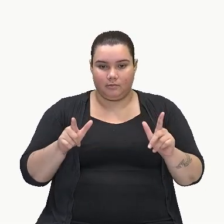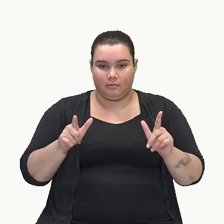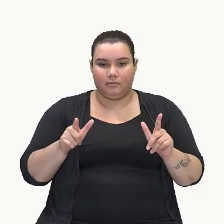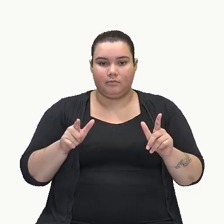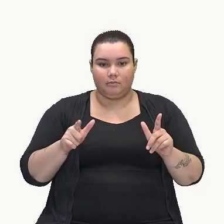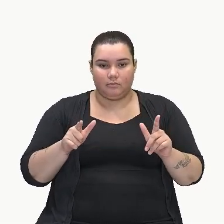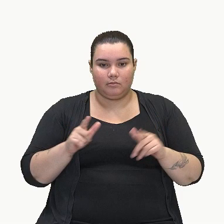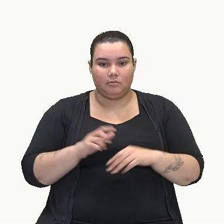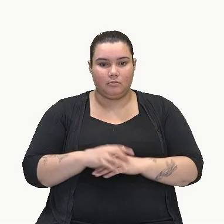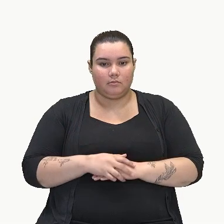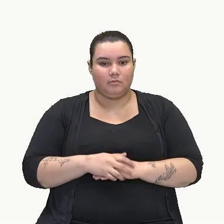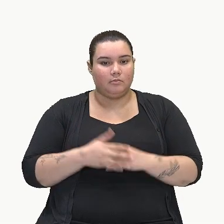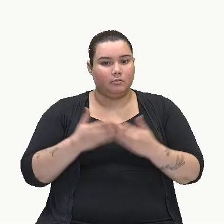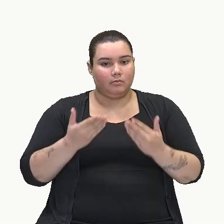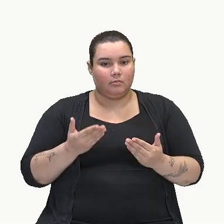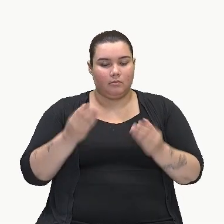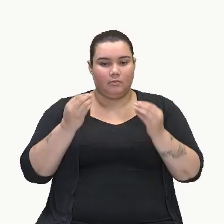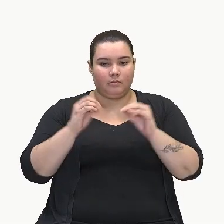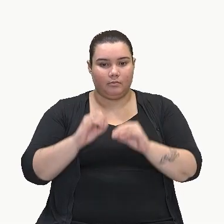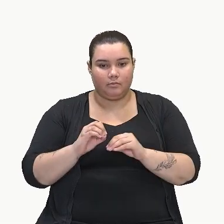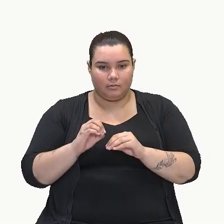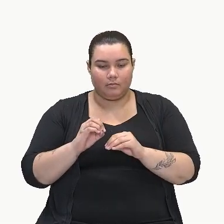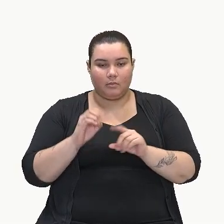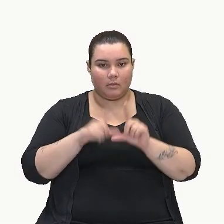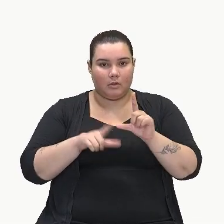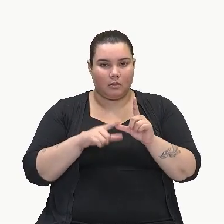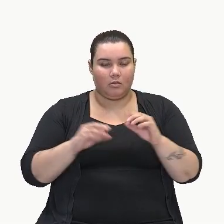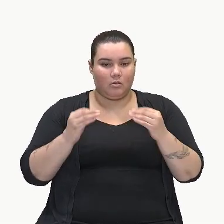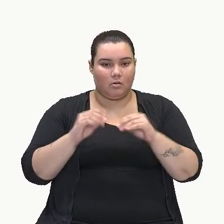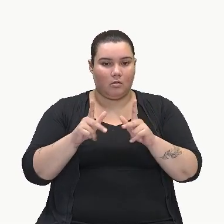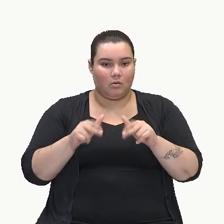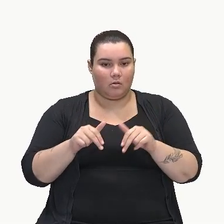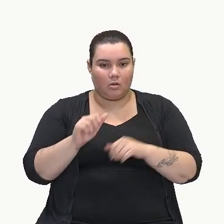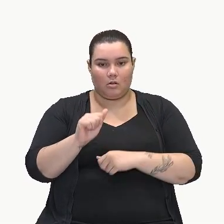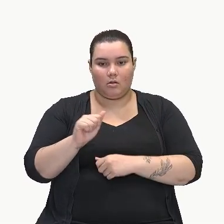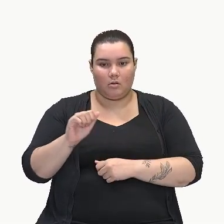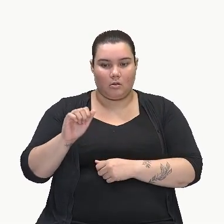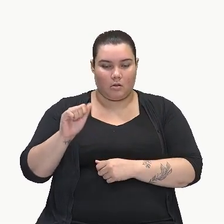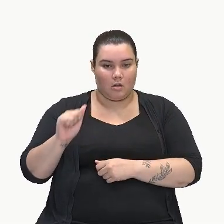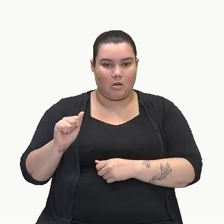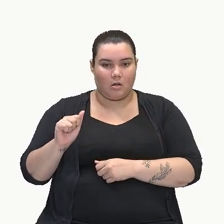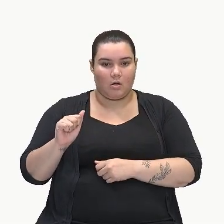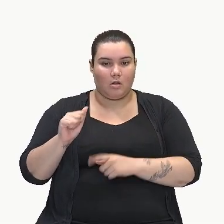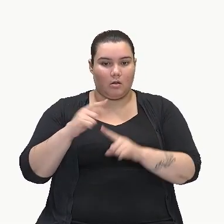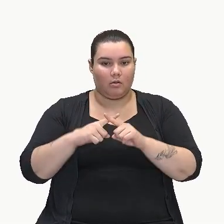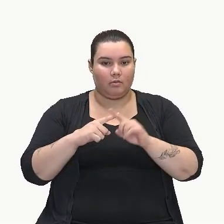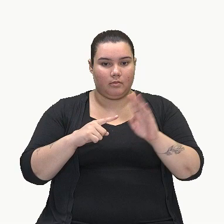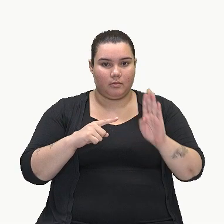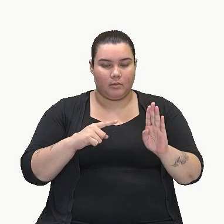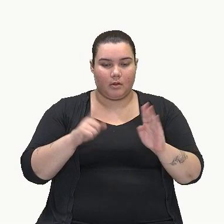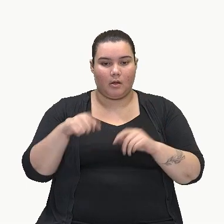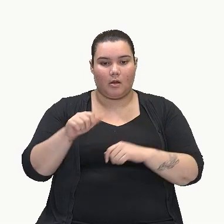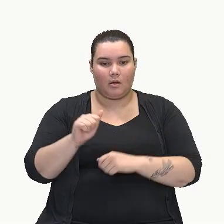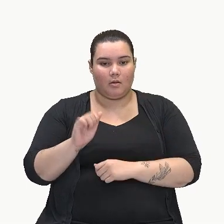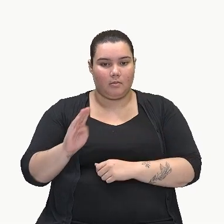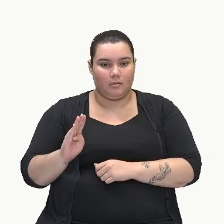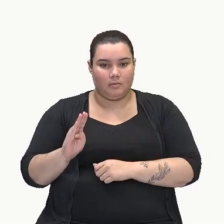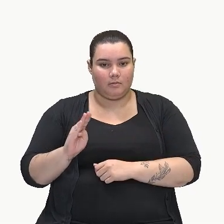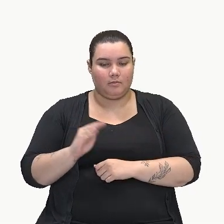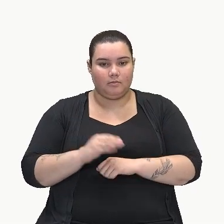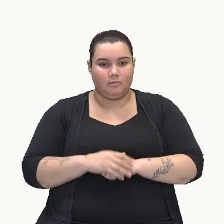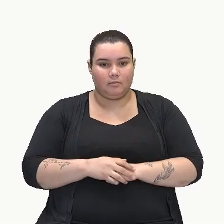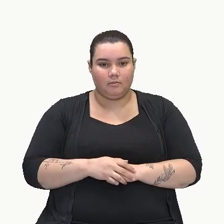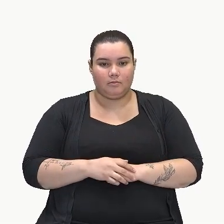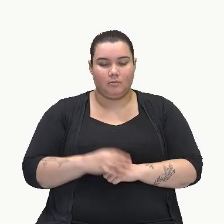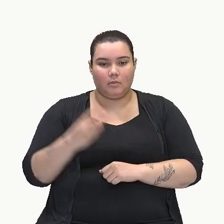diferentes, então eu vou repetir as duas letras exatamente como estão aí. AB. AB. Então,